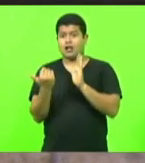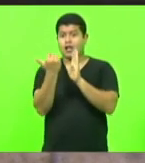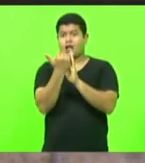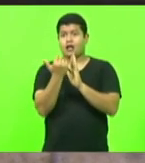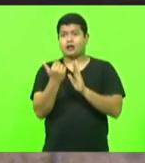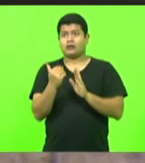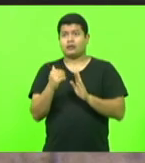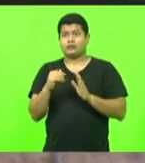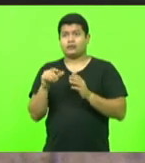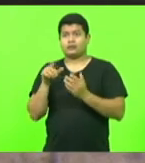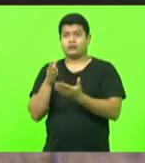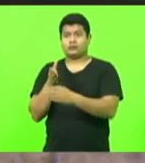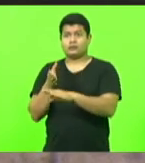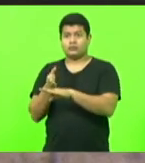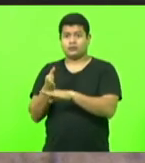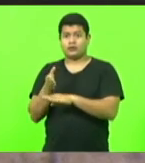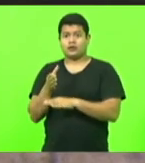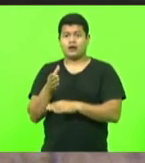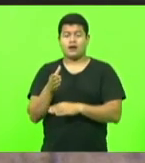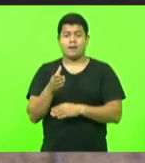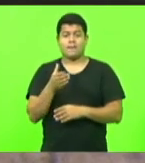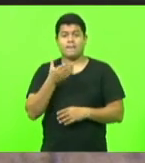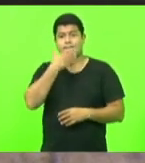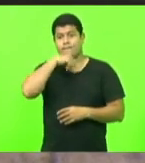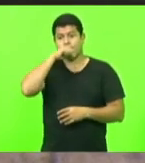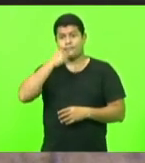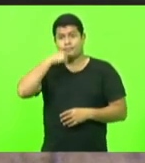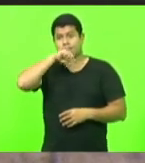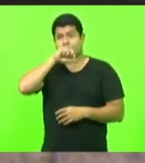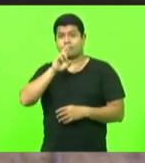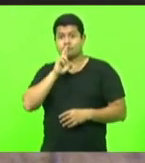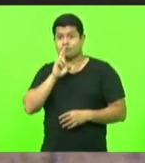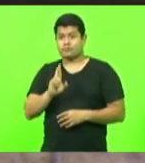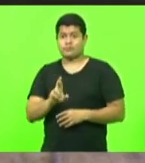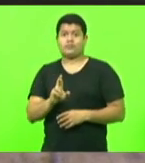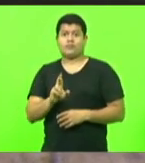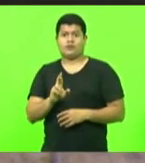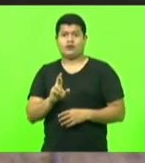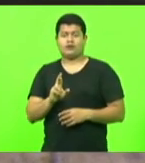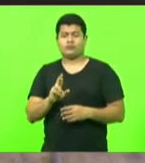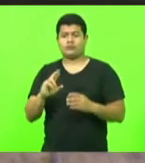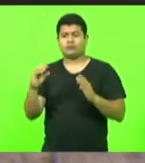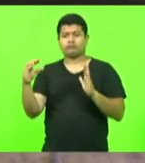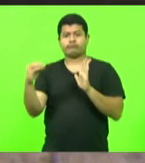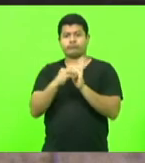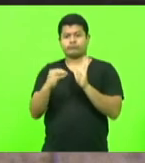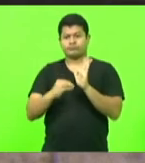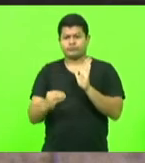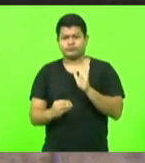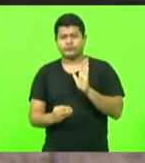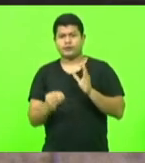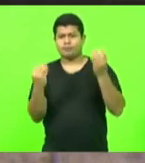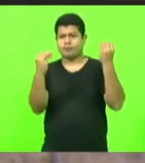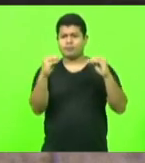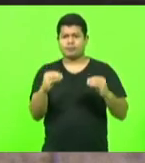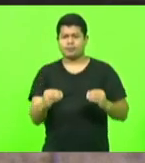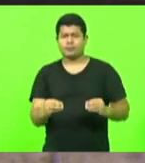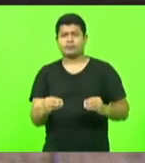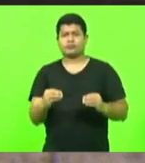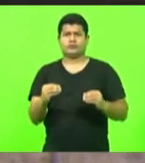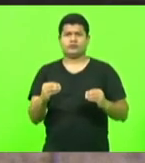chave de acesso para os pais. Ora, se é os pais que vão matricular, é o sexo, é masculino,